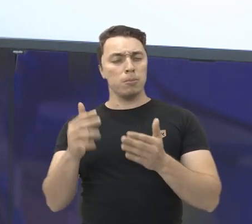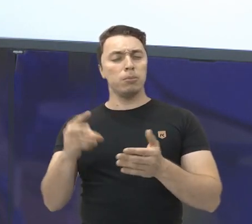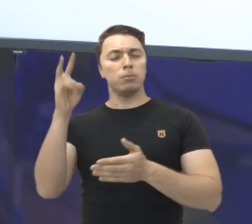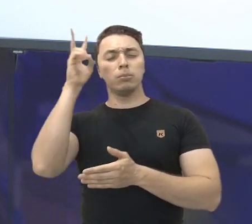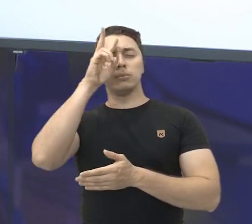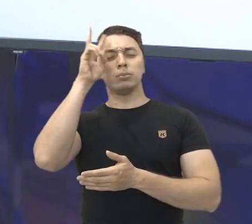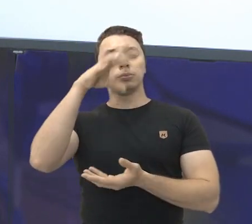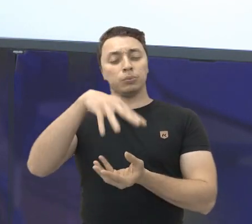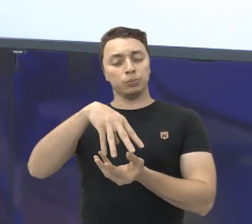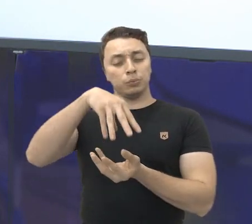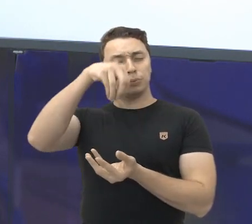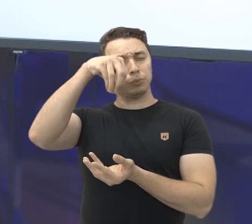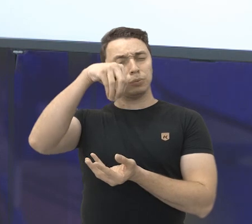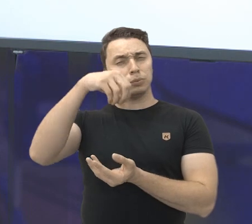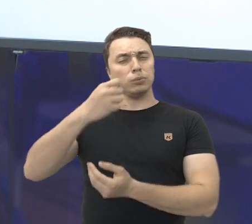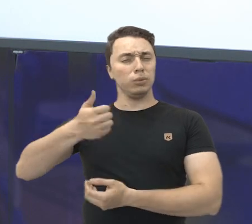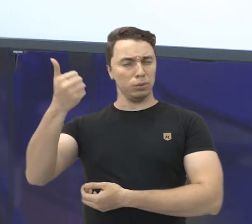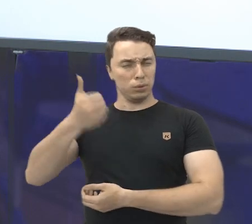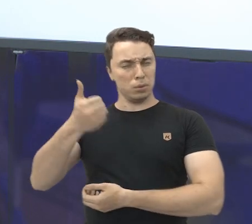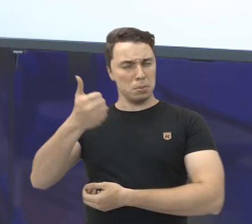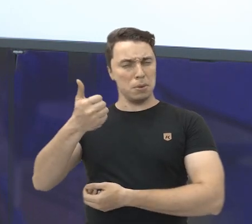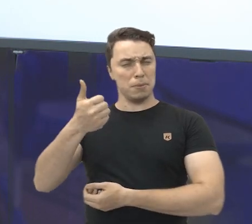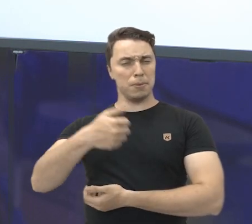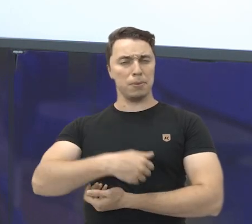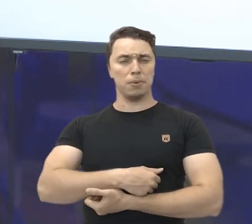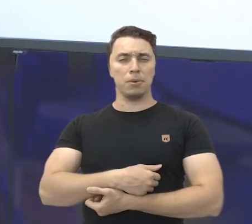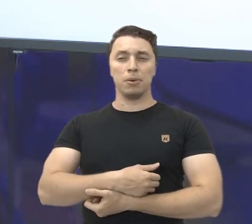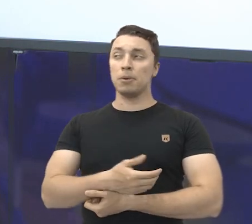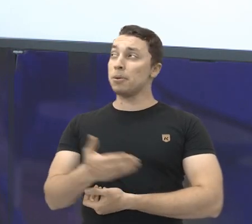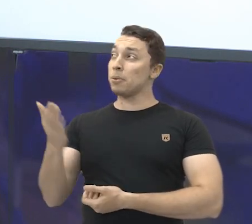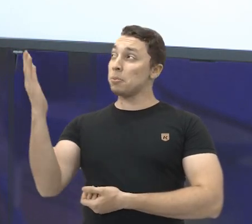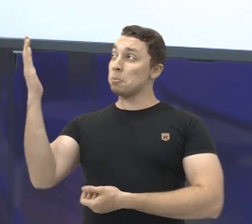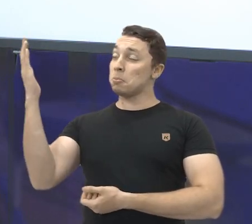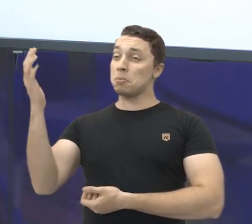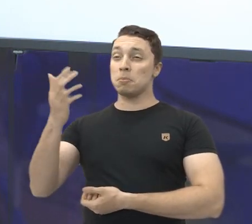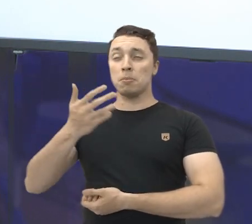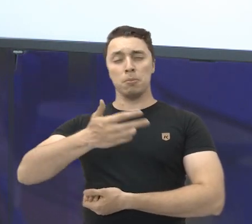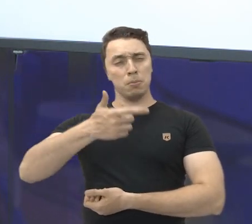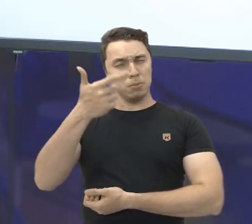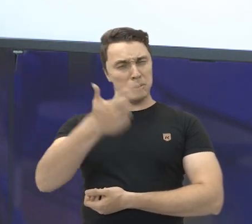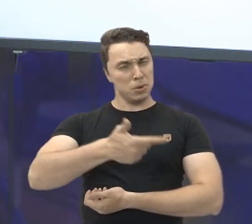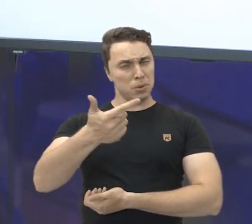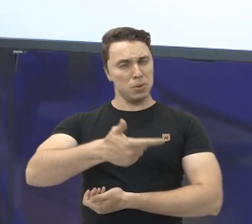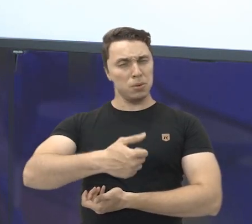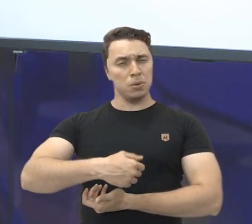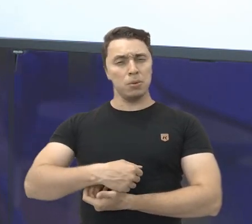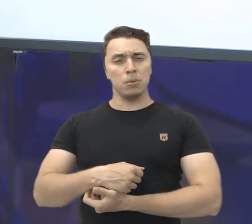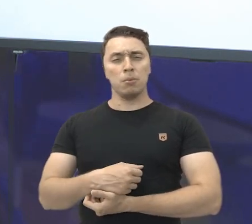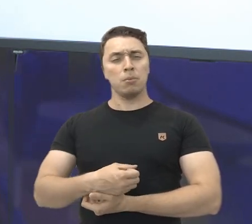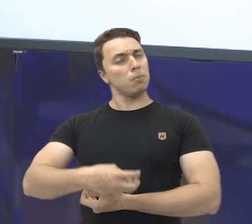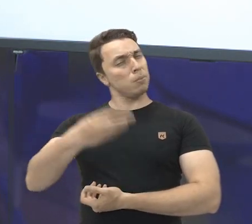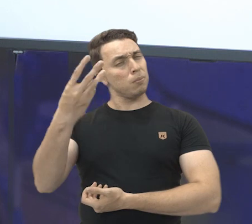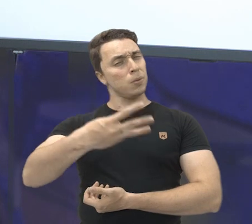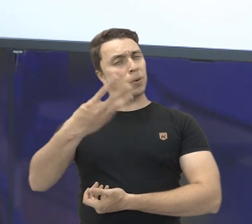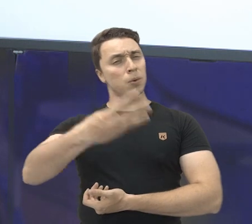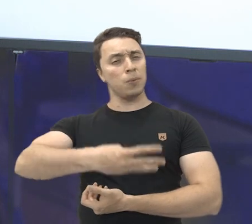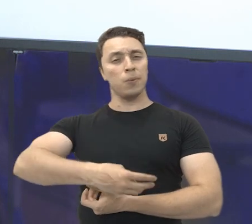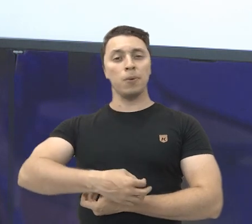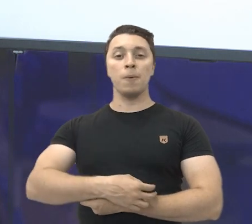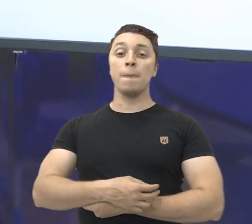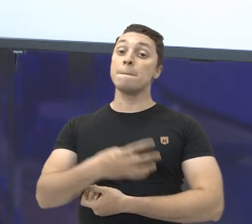cone? Será que é a primeira? A segunda? Essa latinha aí? A terceira?